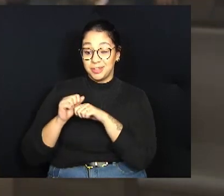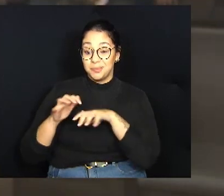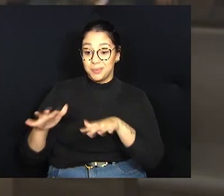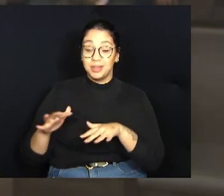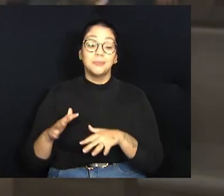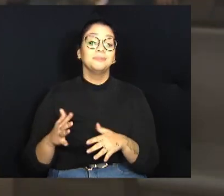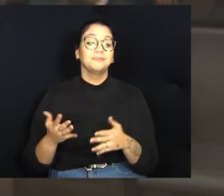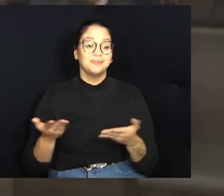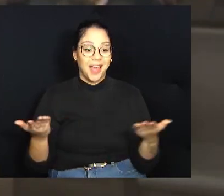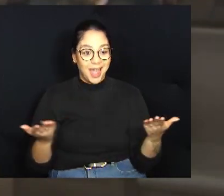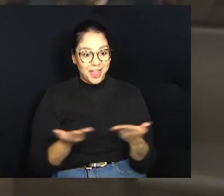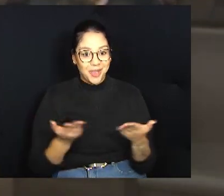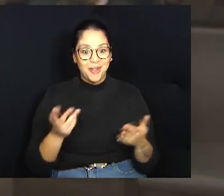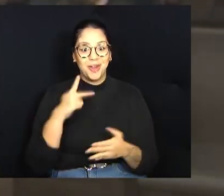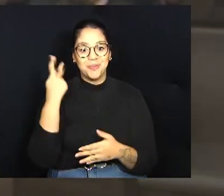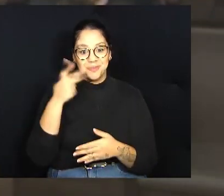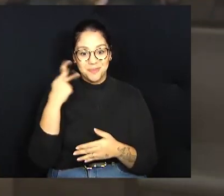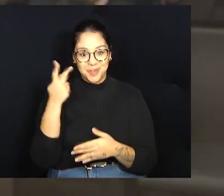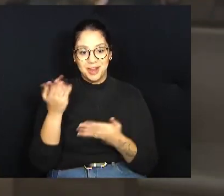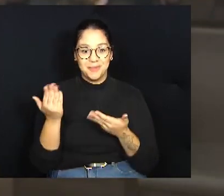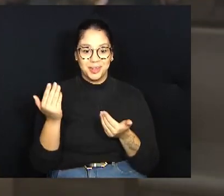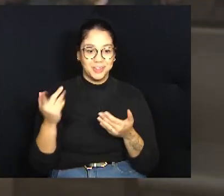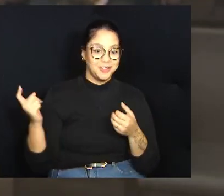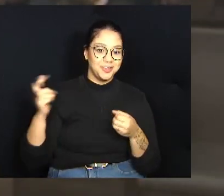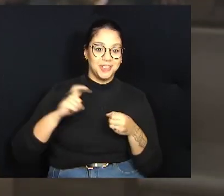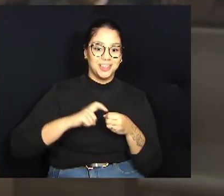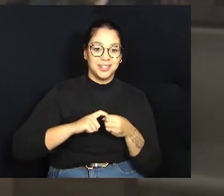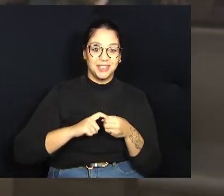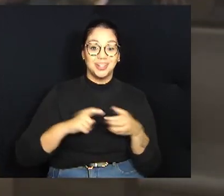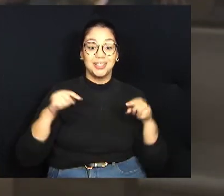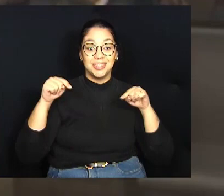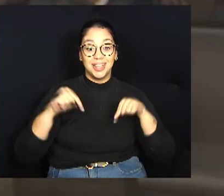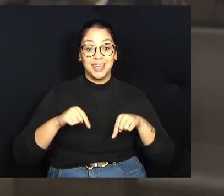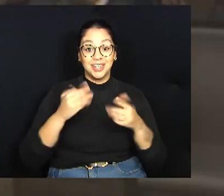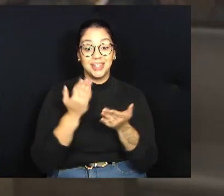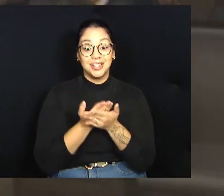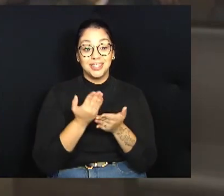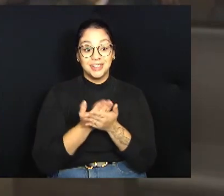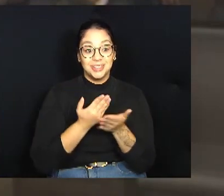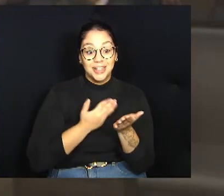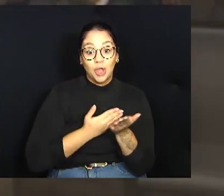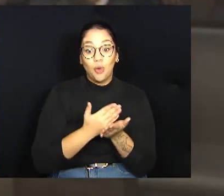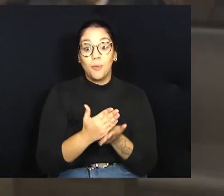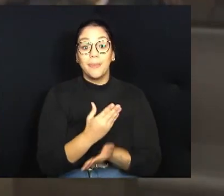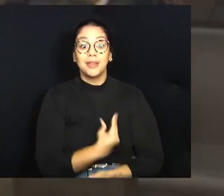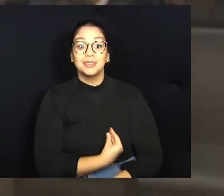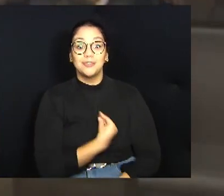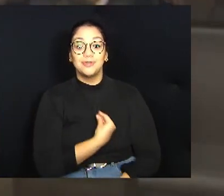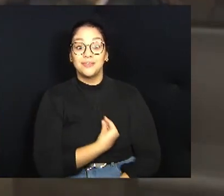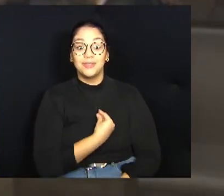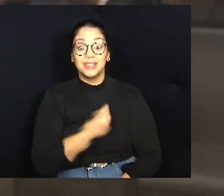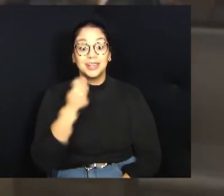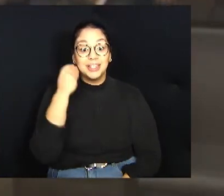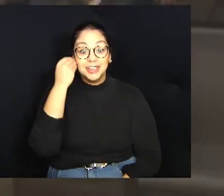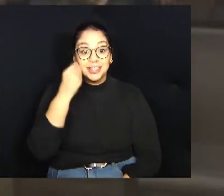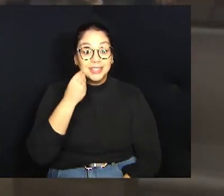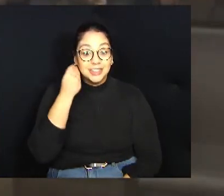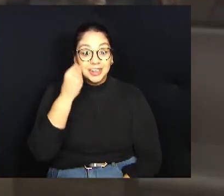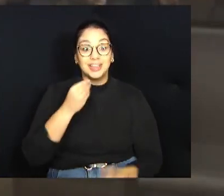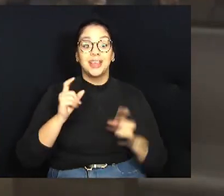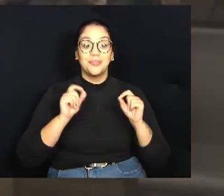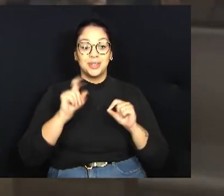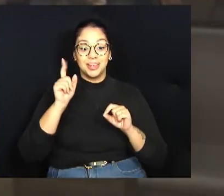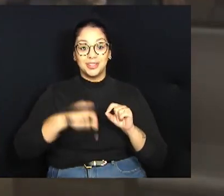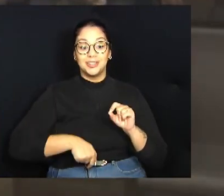Parlamento Jovem está de volta. E aqui, os estudantes começam a vivenciar a experiência de ser um